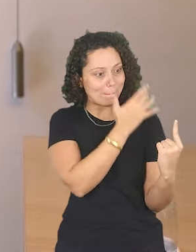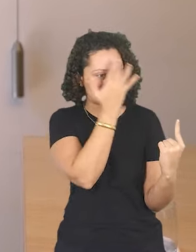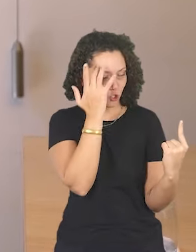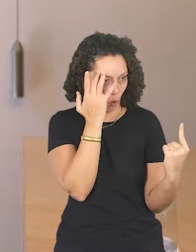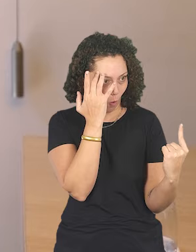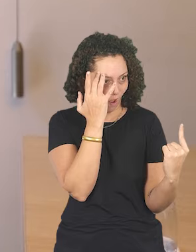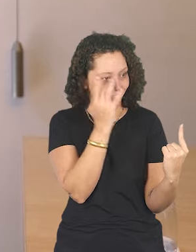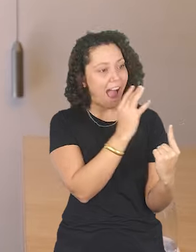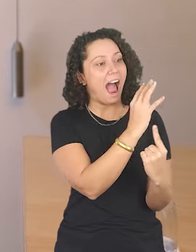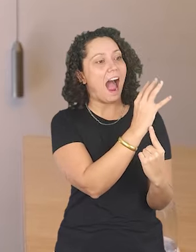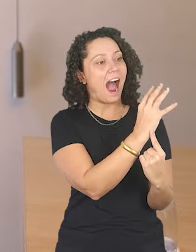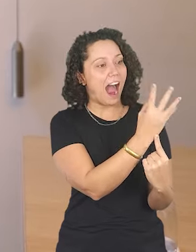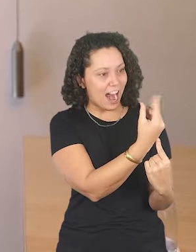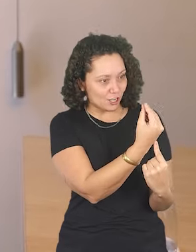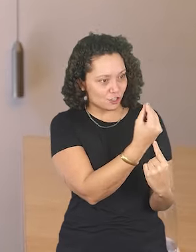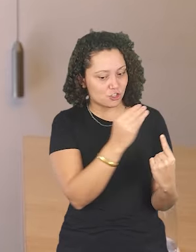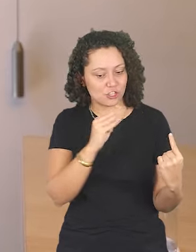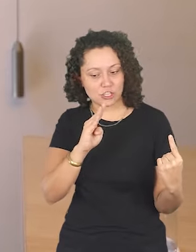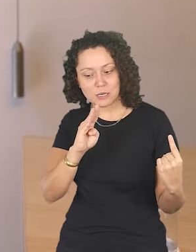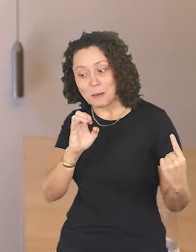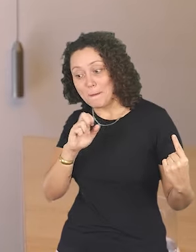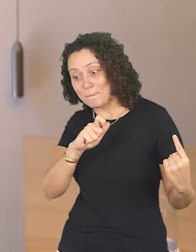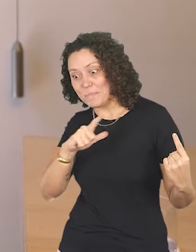um artista, na Bienal você está trabalhando com